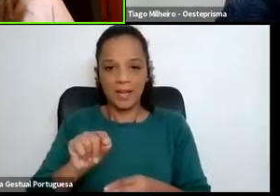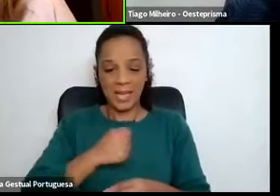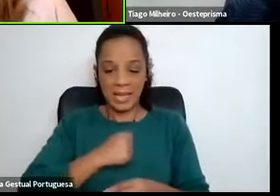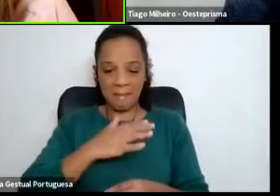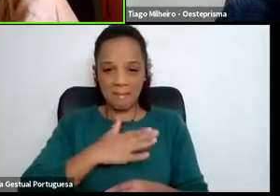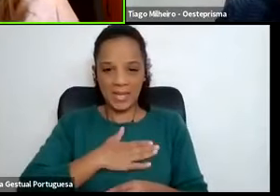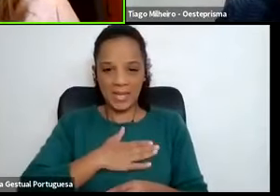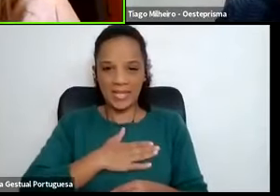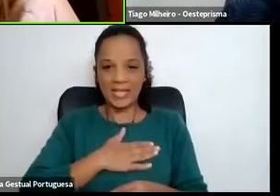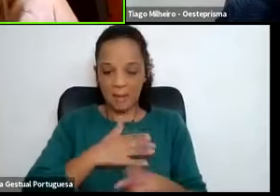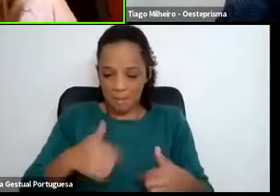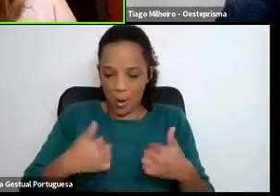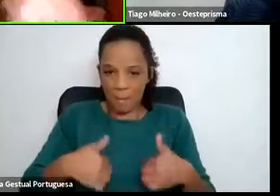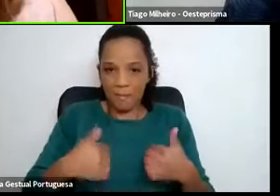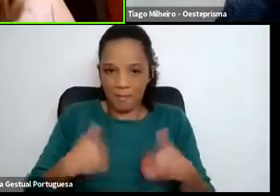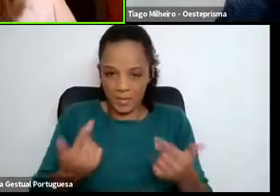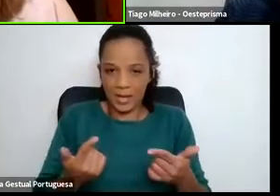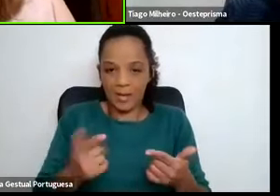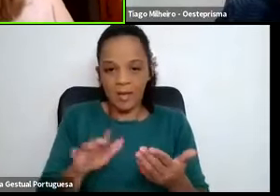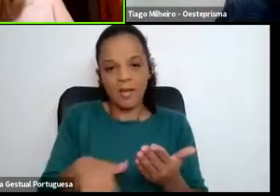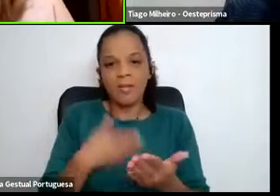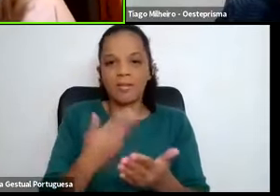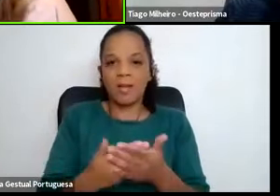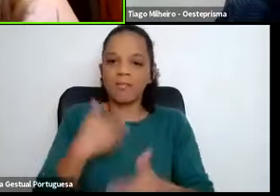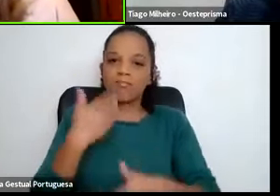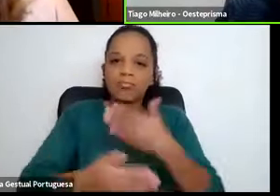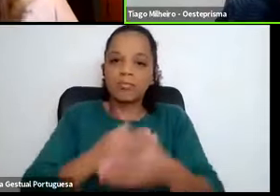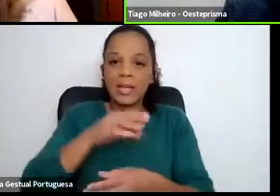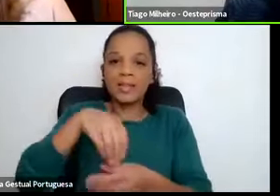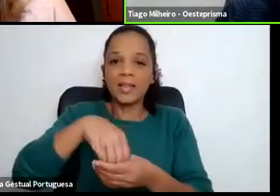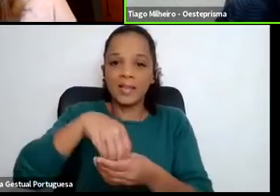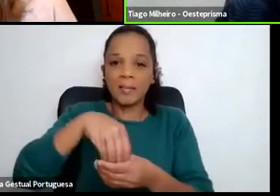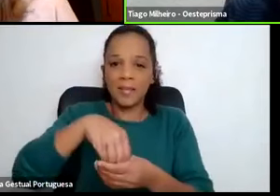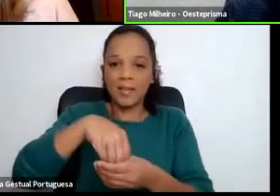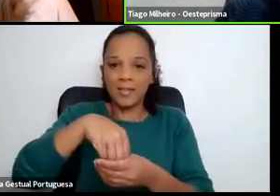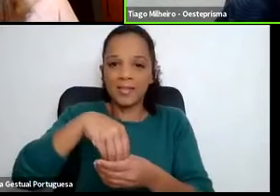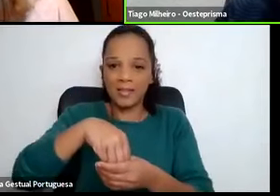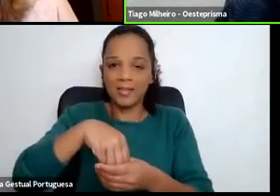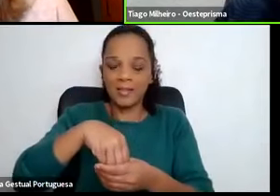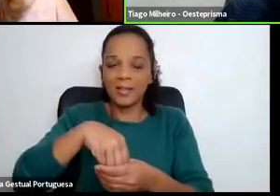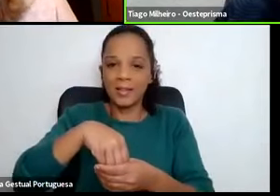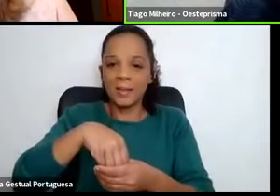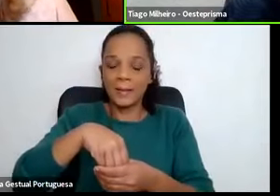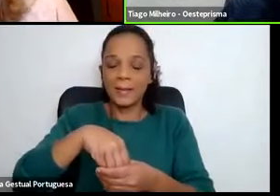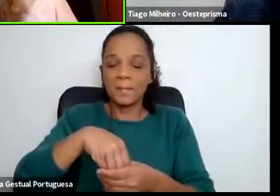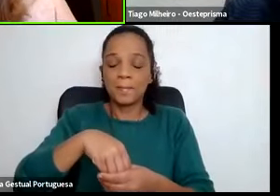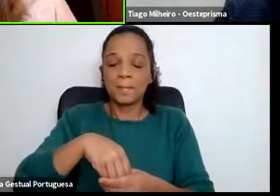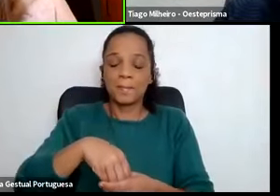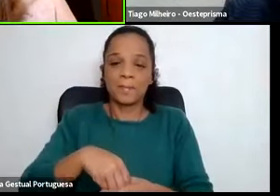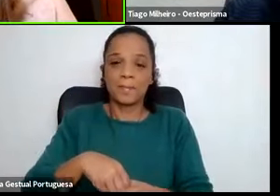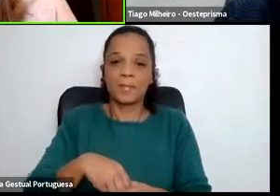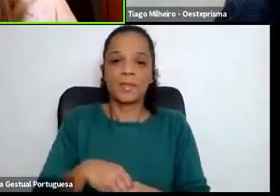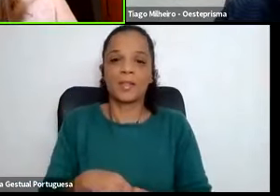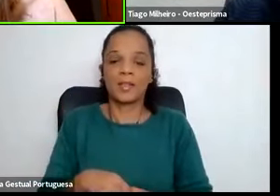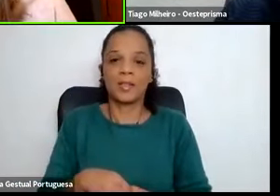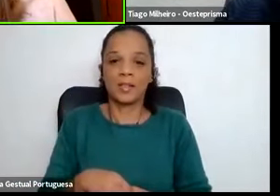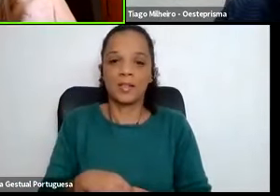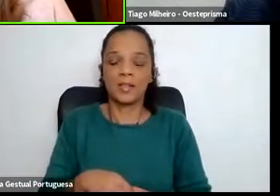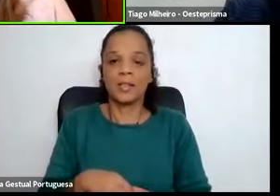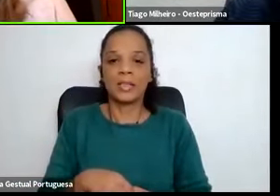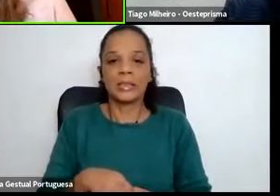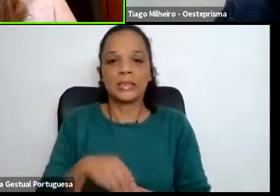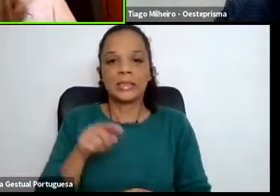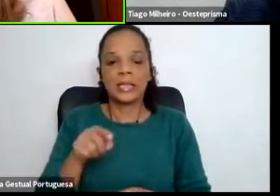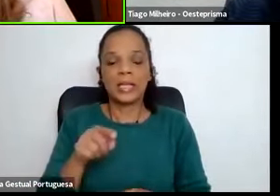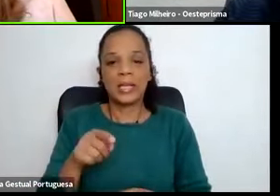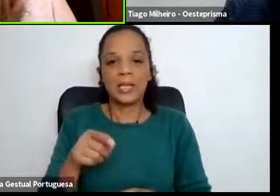dinamiza internamente. E tem o cuidado de ter um